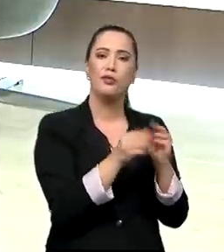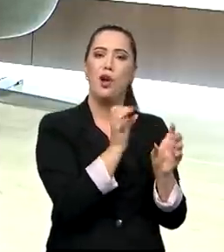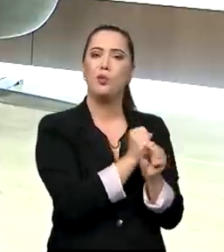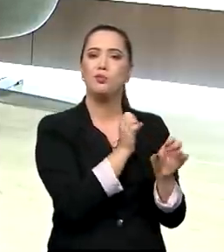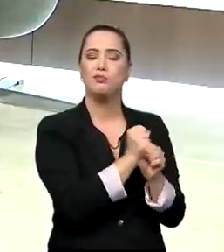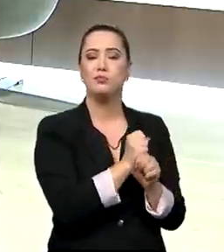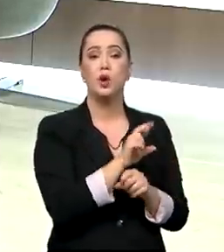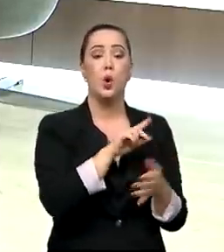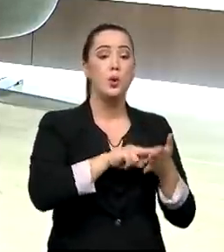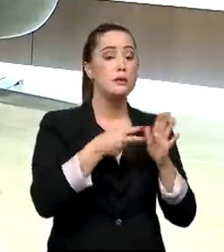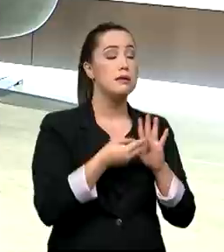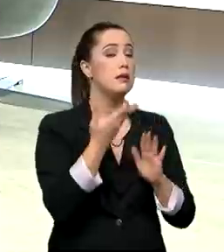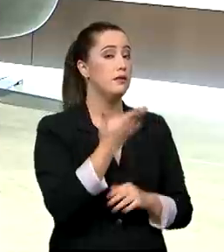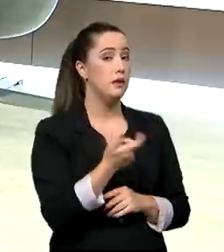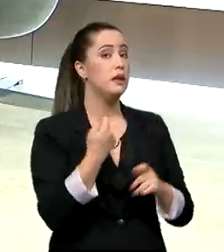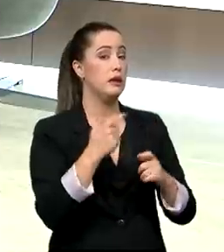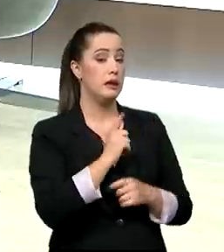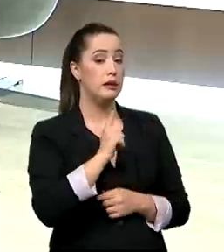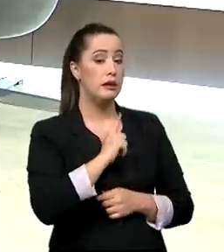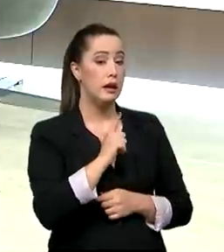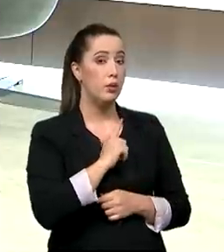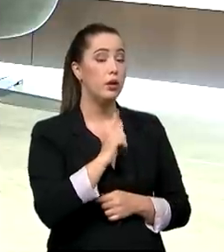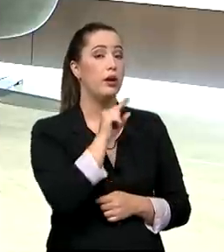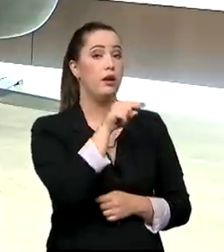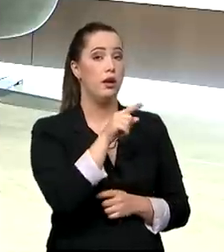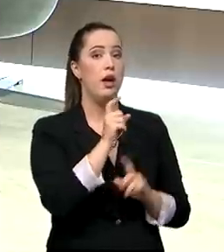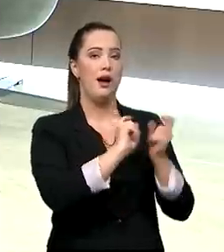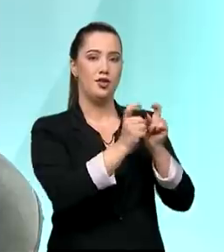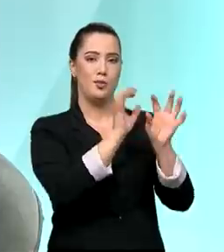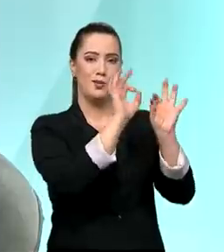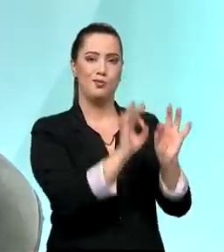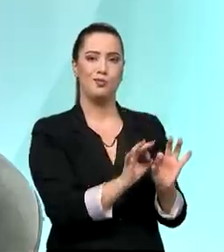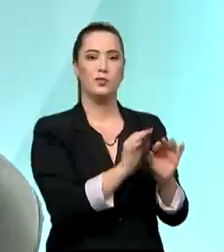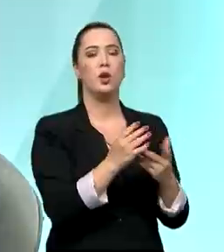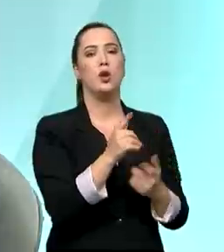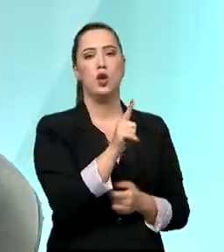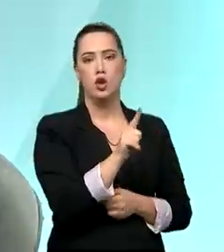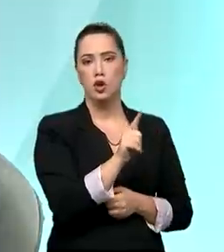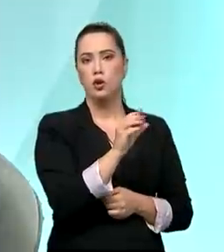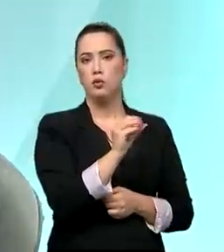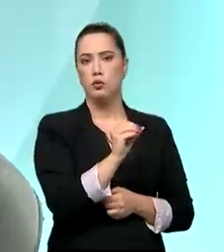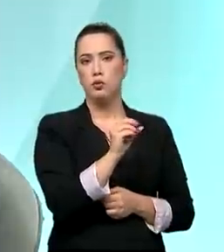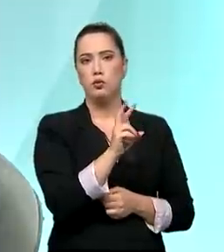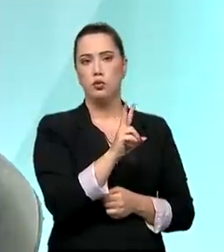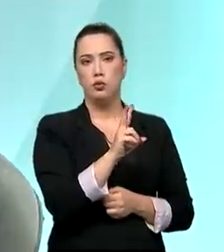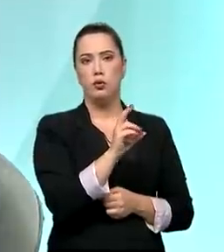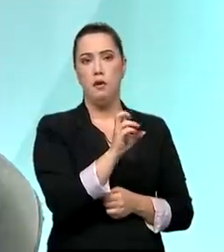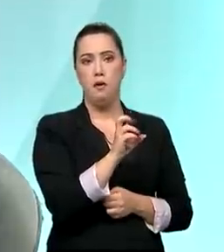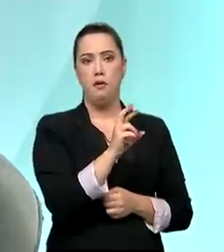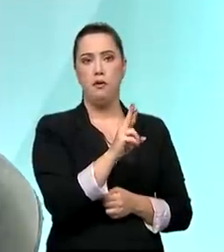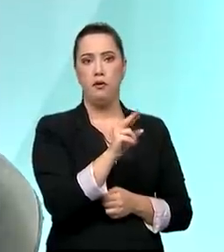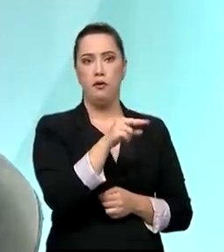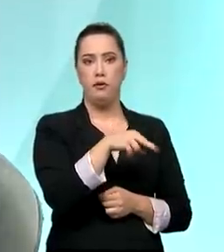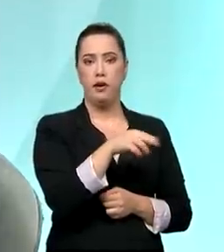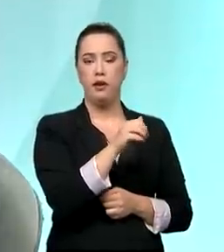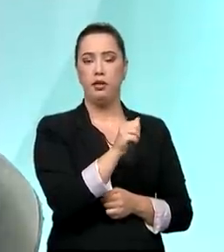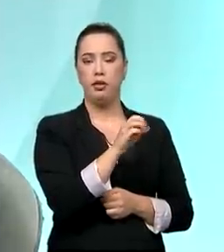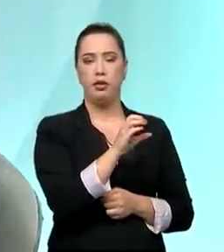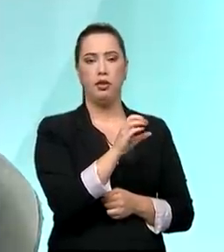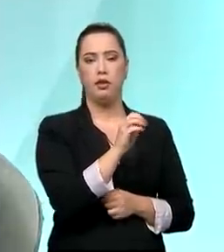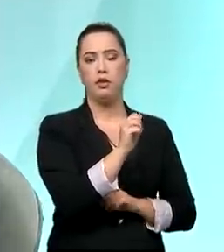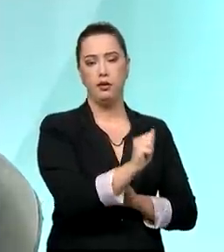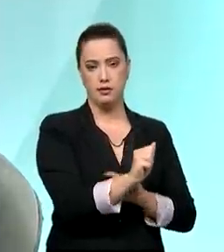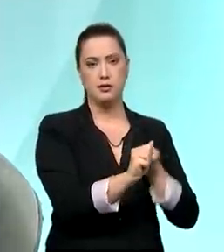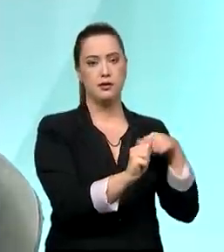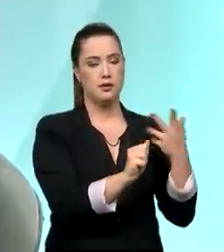governança. Então, hoje, a população sabe que a Caixa é gerida de modo meritocrático. Vou dar